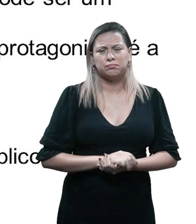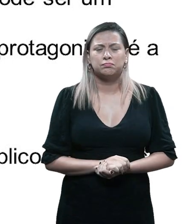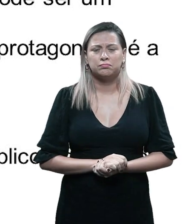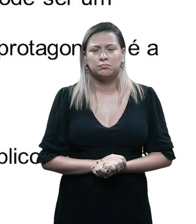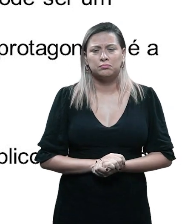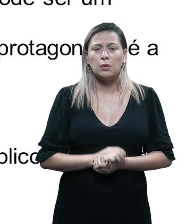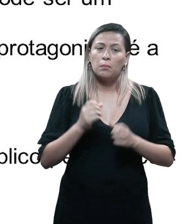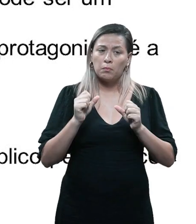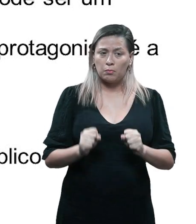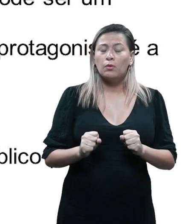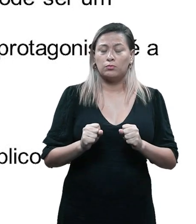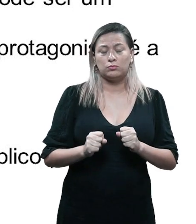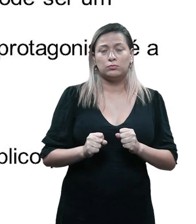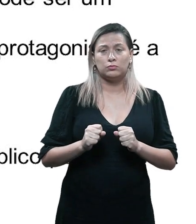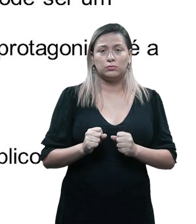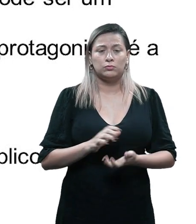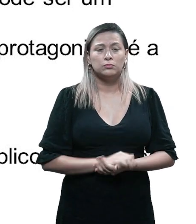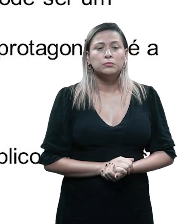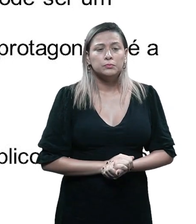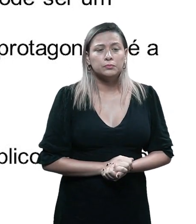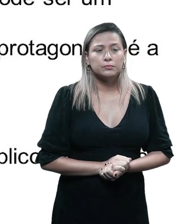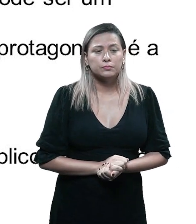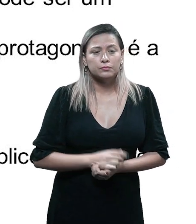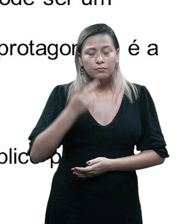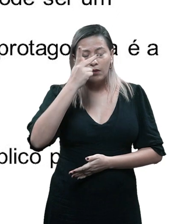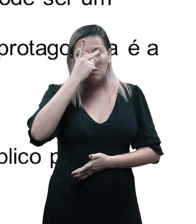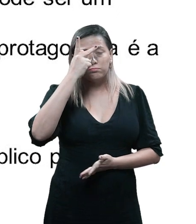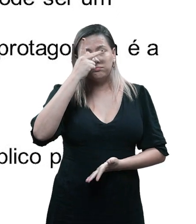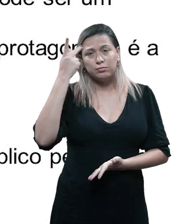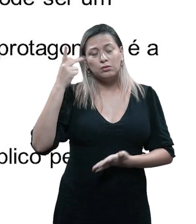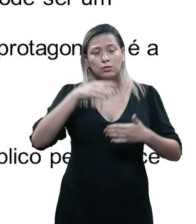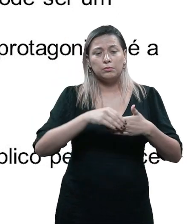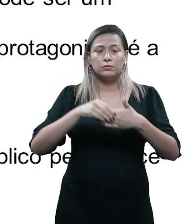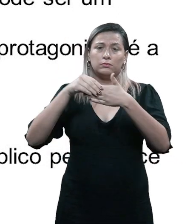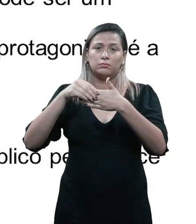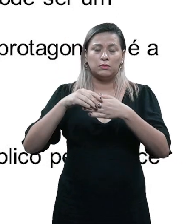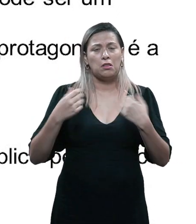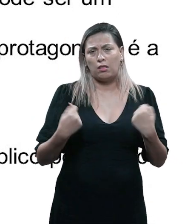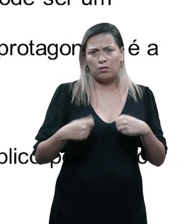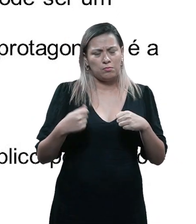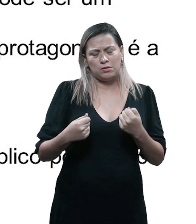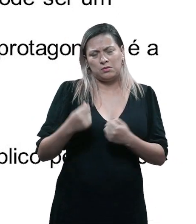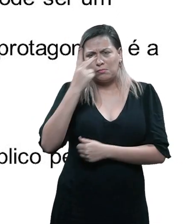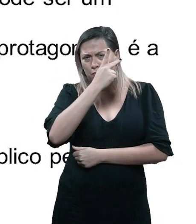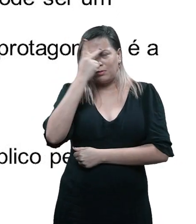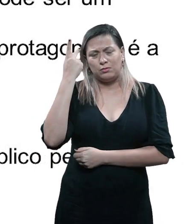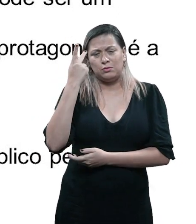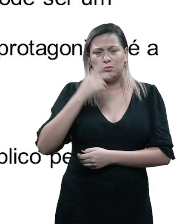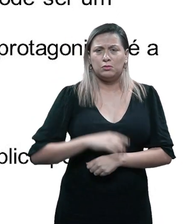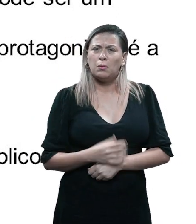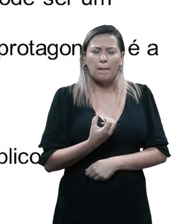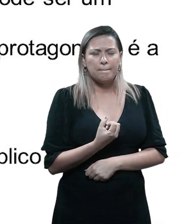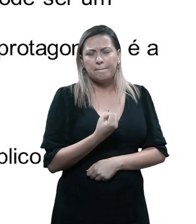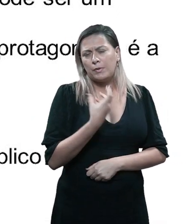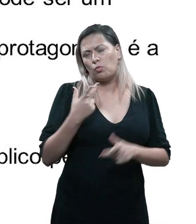pode ser um protagonista. Quando a gente fala de protagonista, não precisa que ele seja alguém de